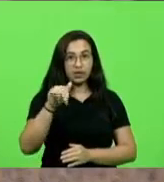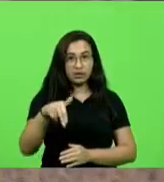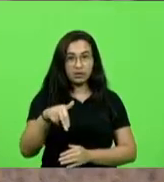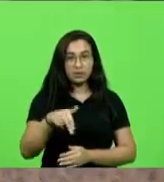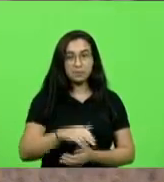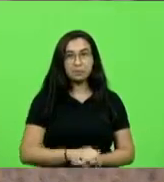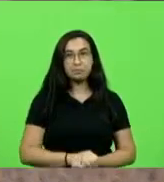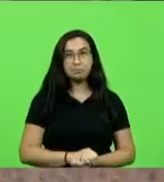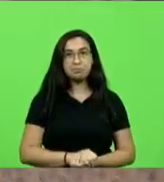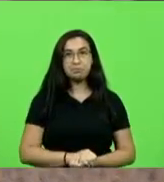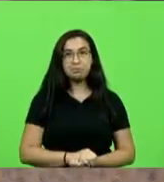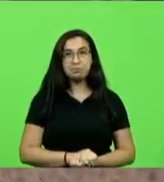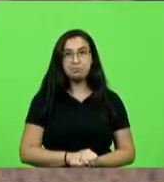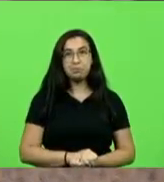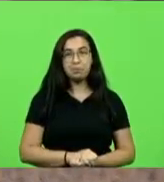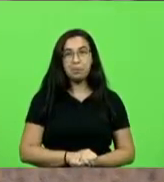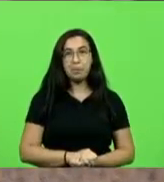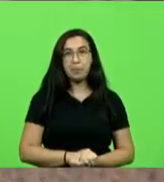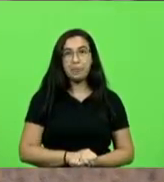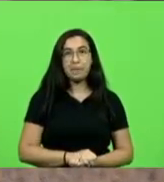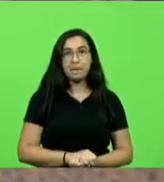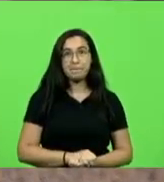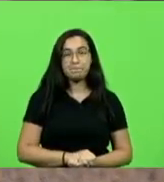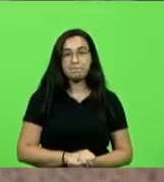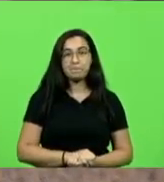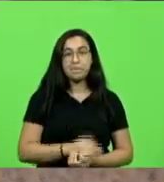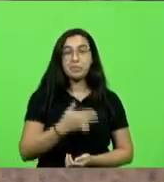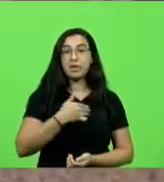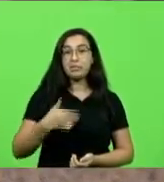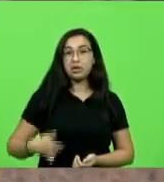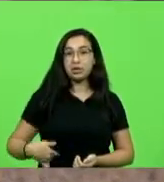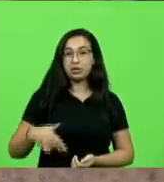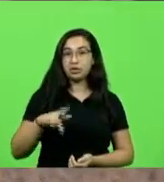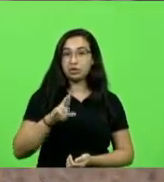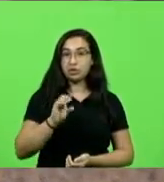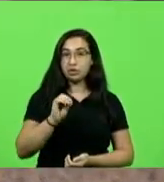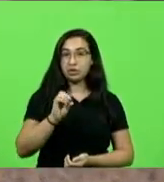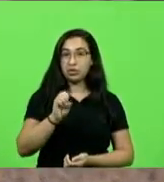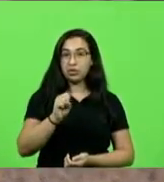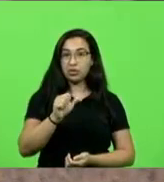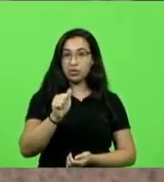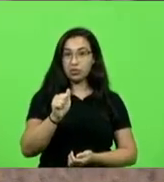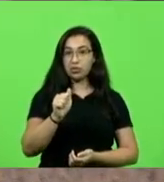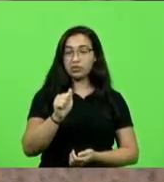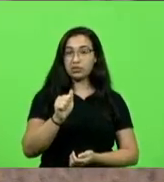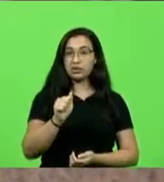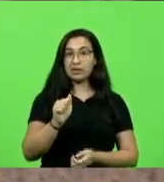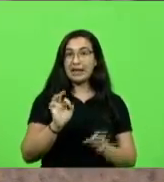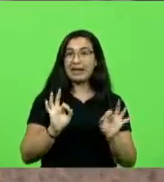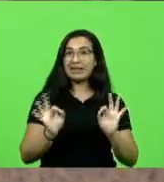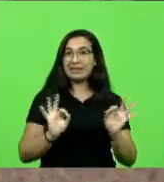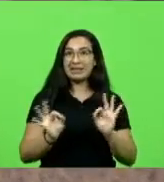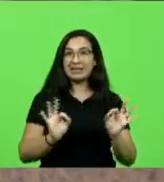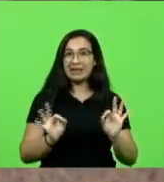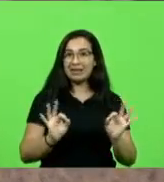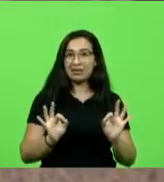Mas em nenhum momento a ministra Rosa Weber tocou ou fez referência